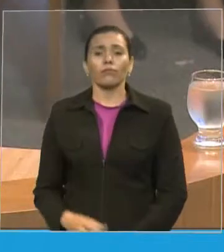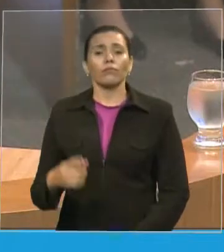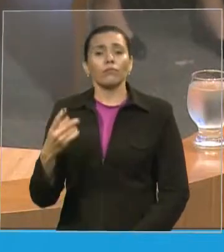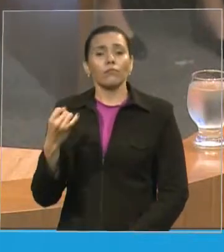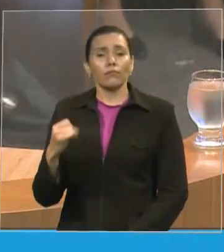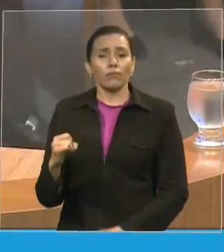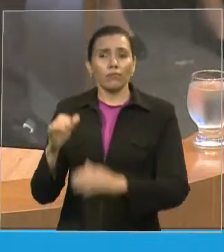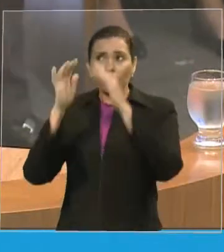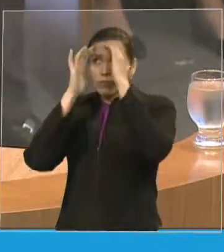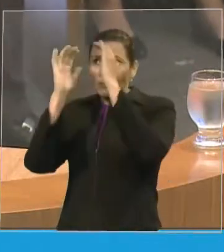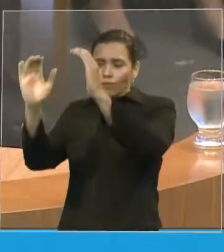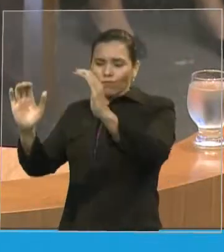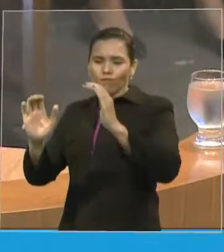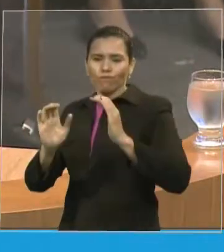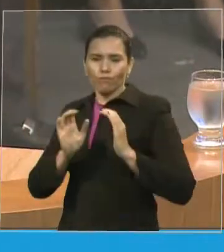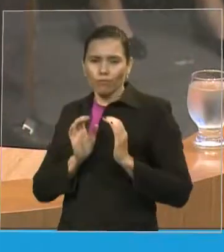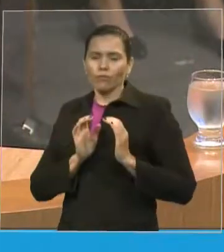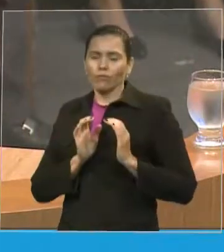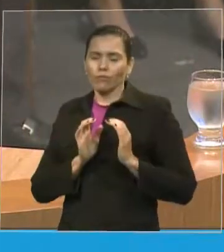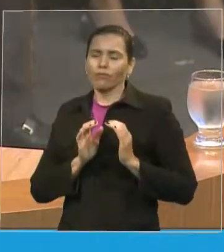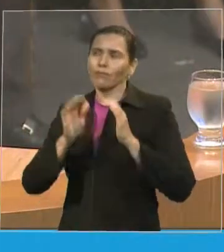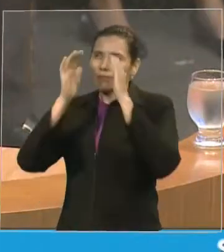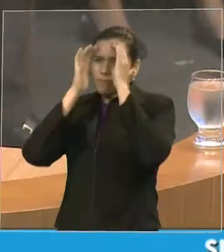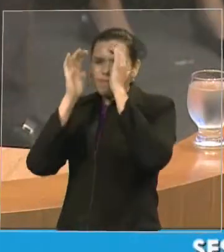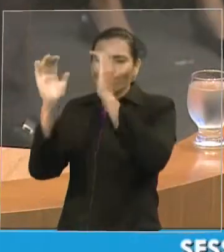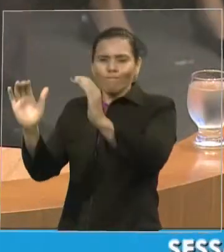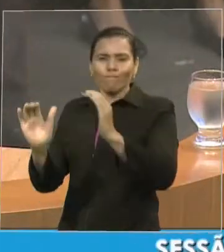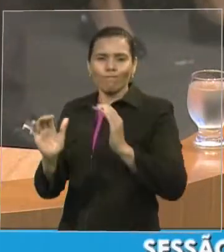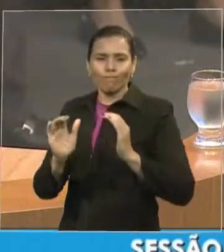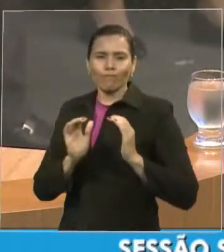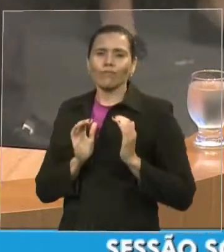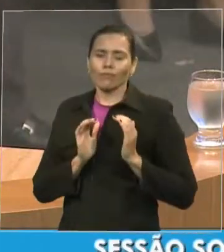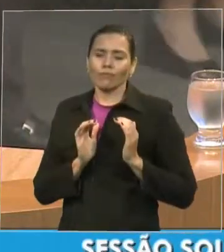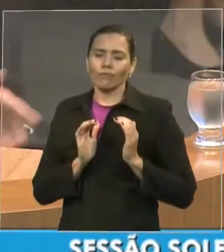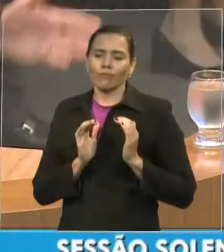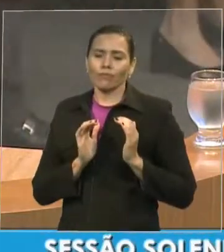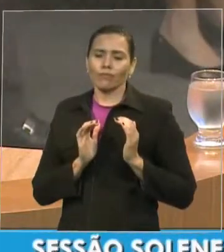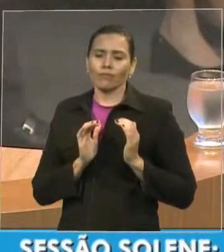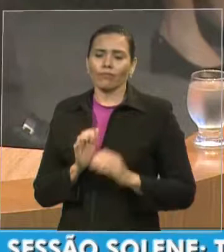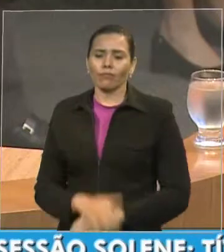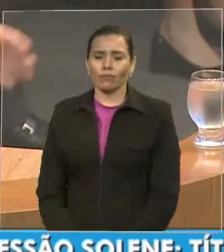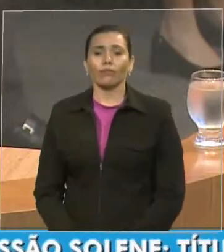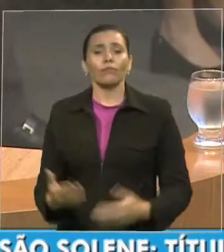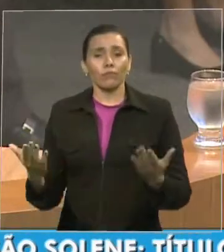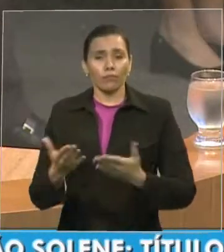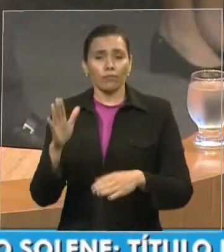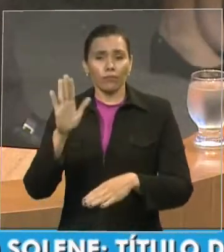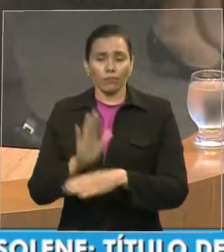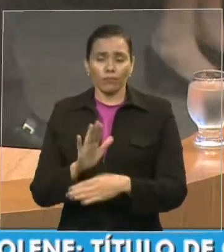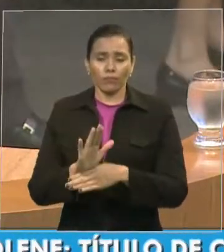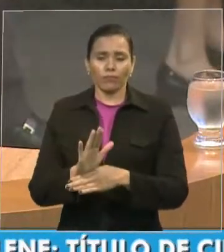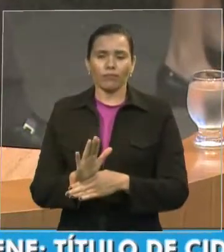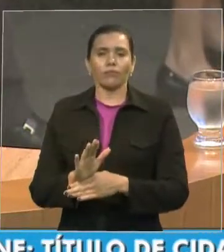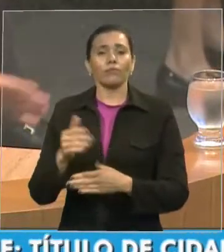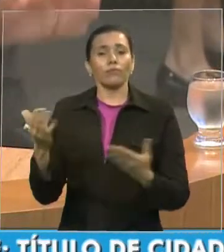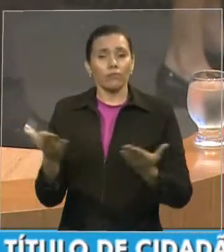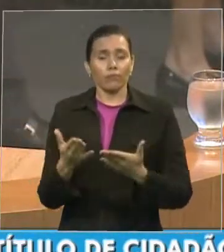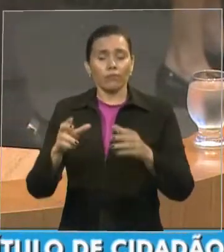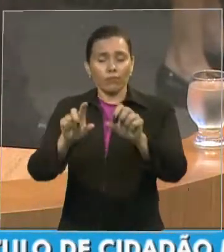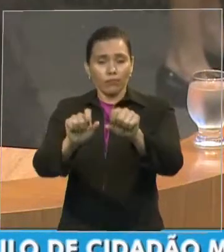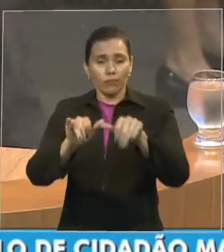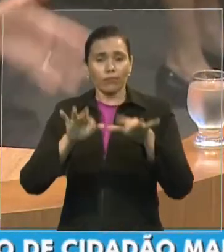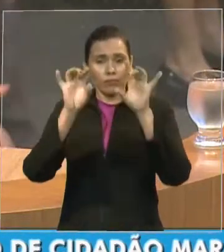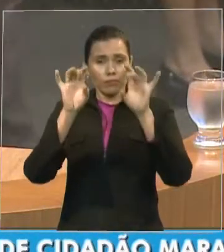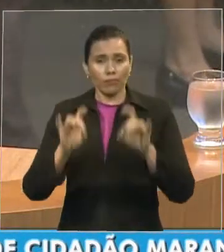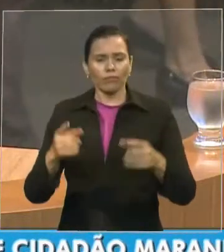honra então nessa tarde nós queremos dizer que esta homenagem é justa senhores